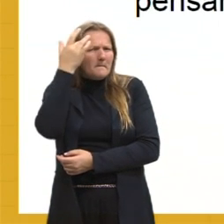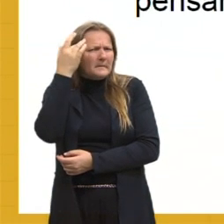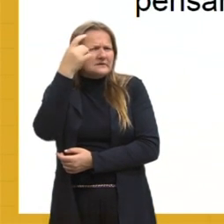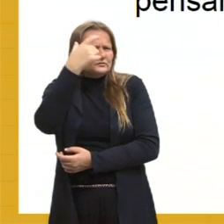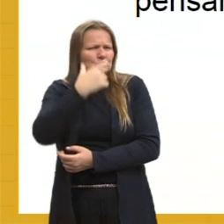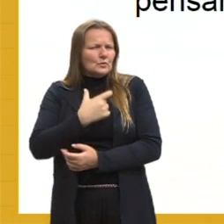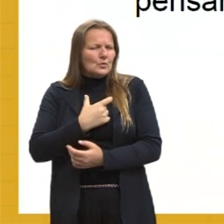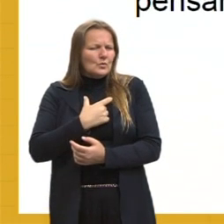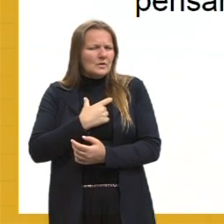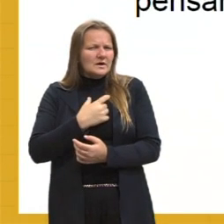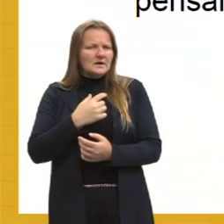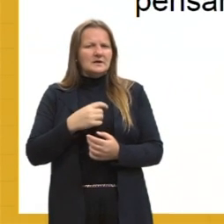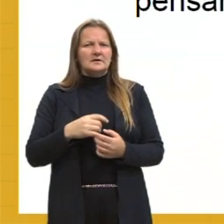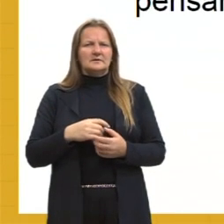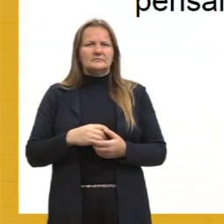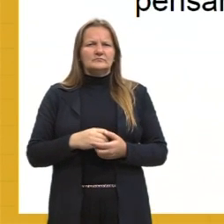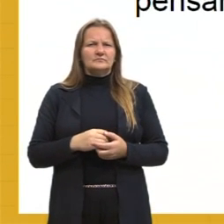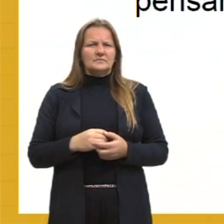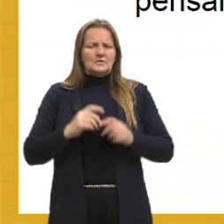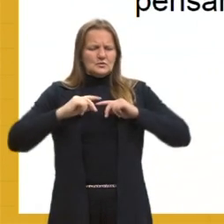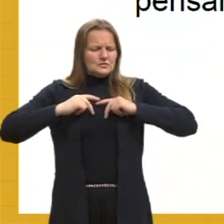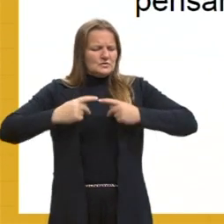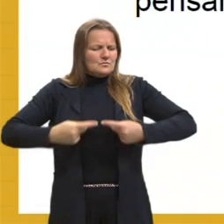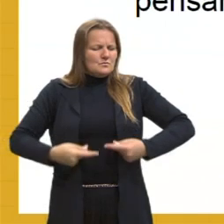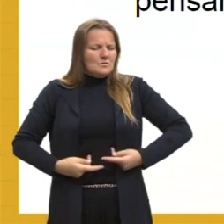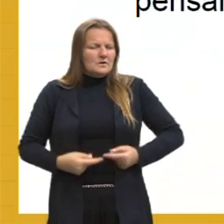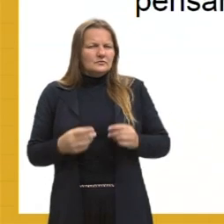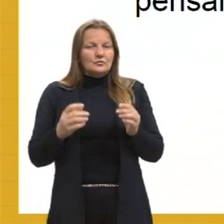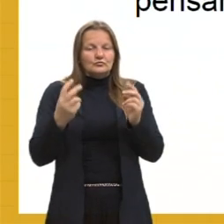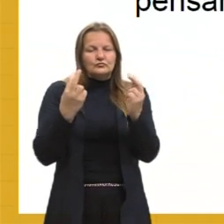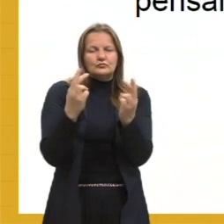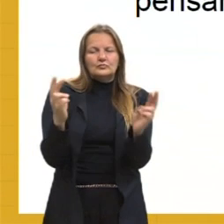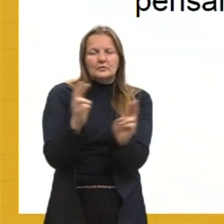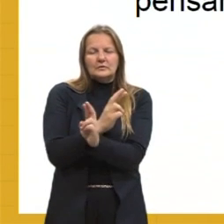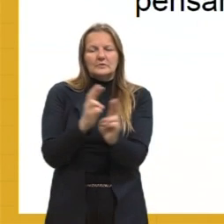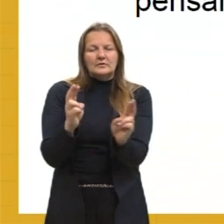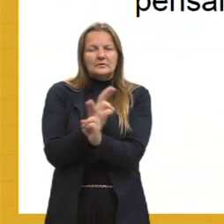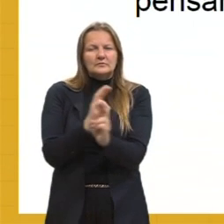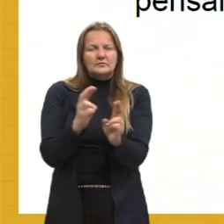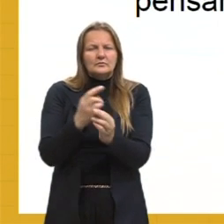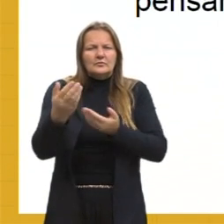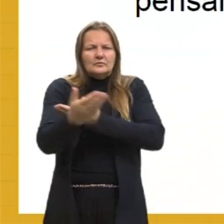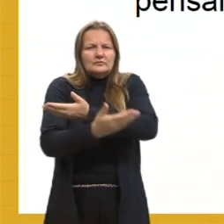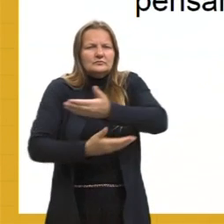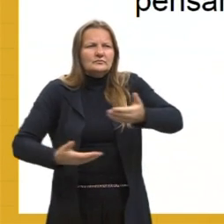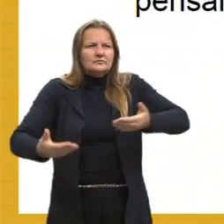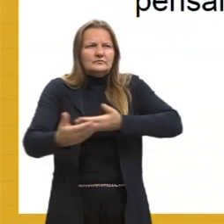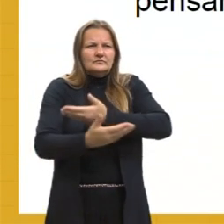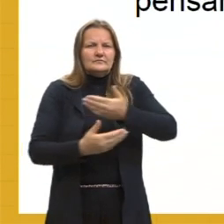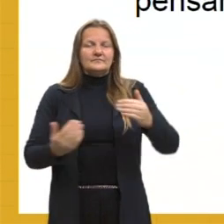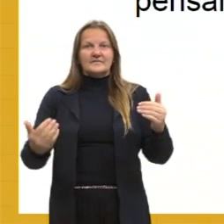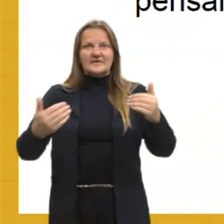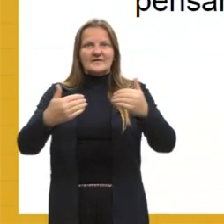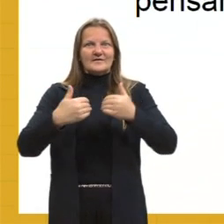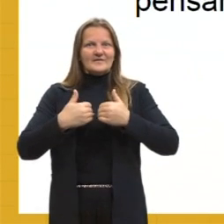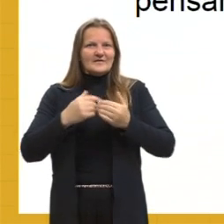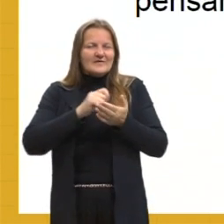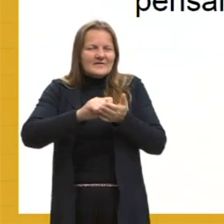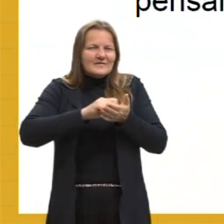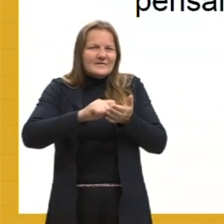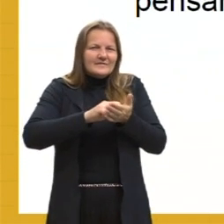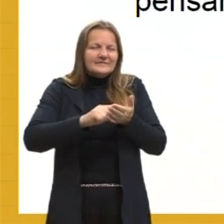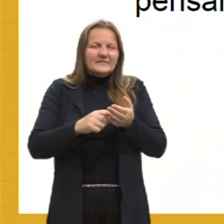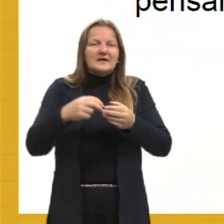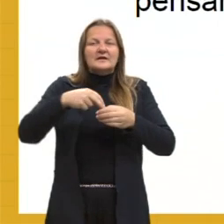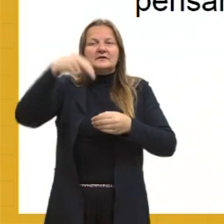para si mesmo e a sua relação com os seus pares, com os seus parceiros ali dentro do